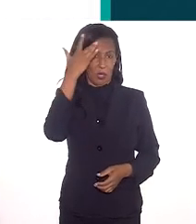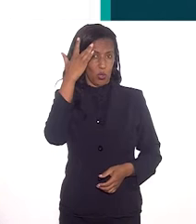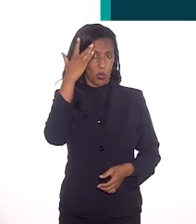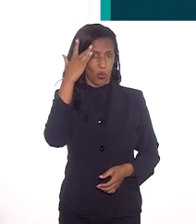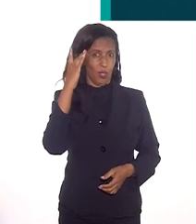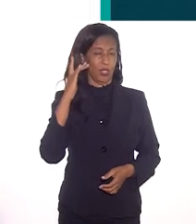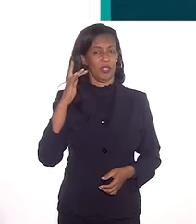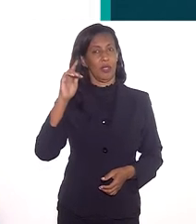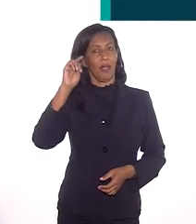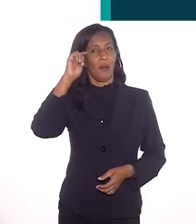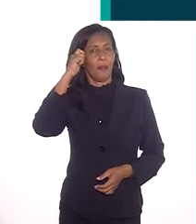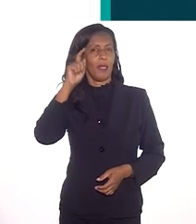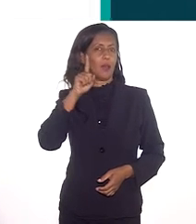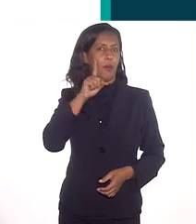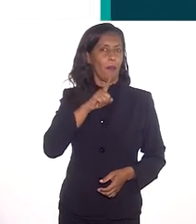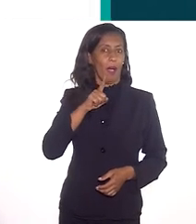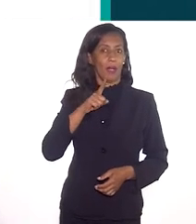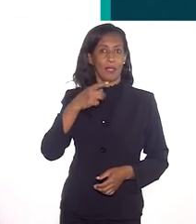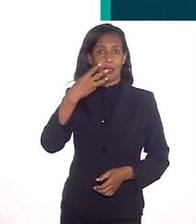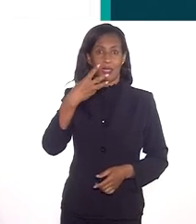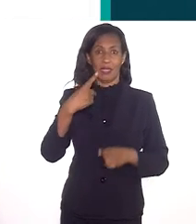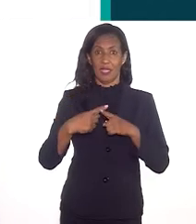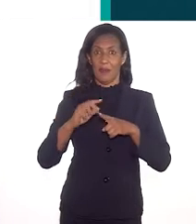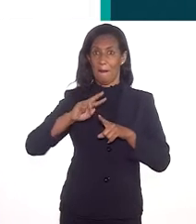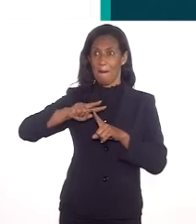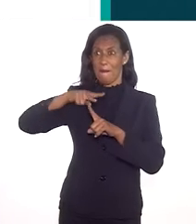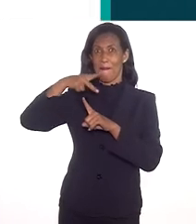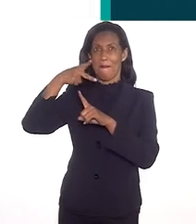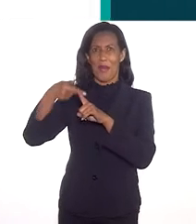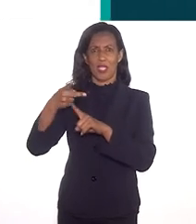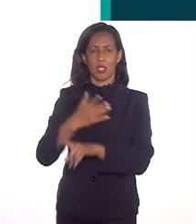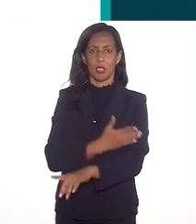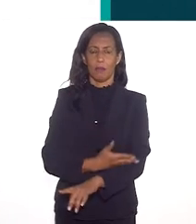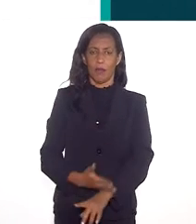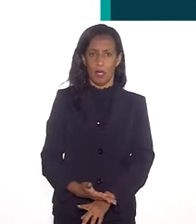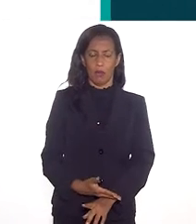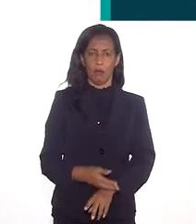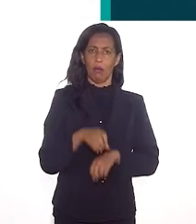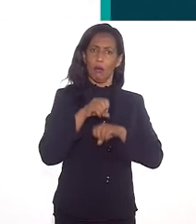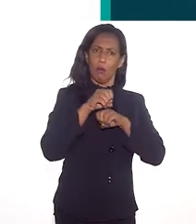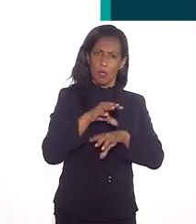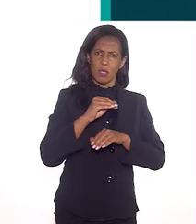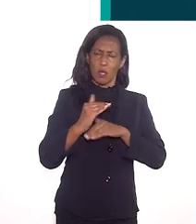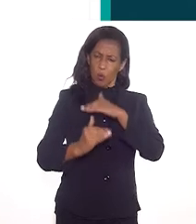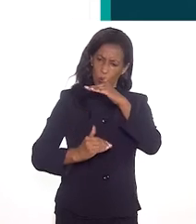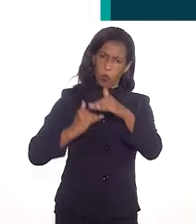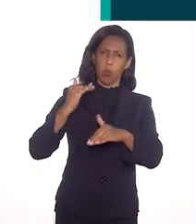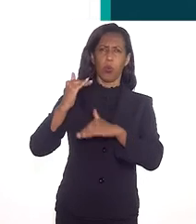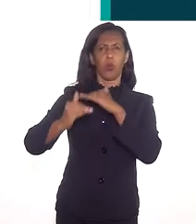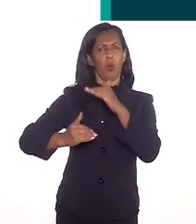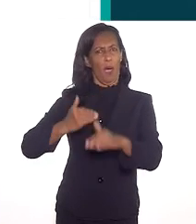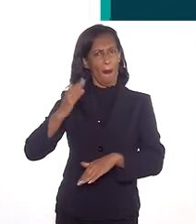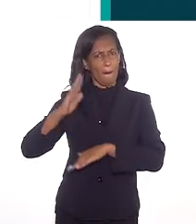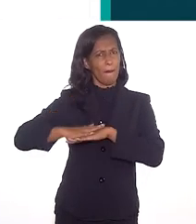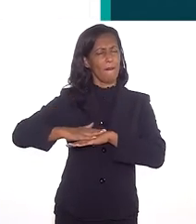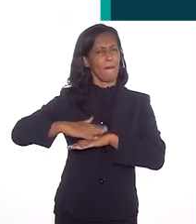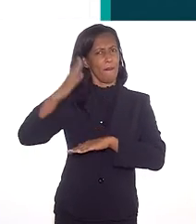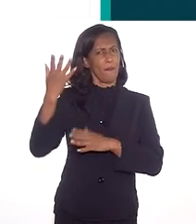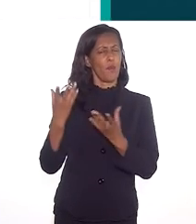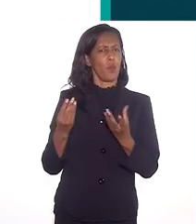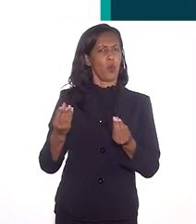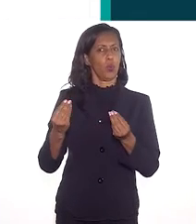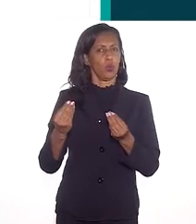pessoas pretas ou pardas têm três vezes mais do que brancas. A educação foi uma área que avançou muito nos